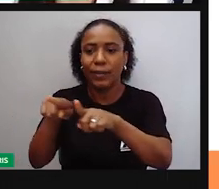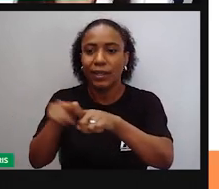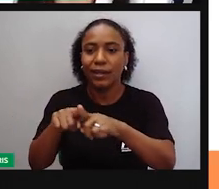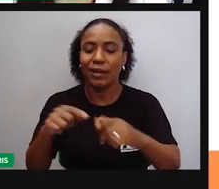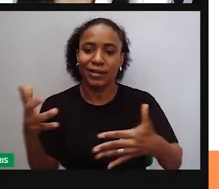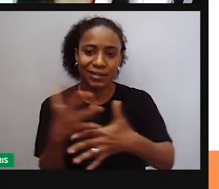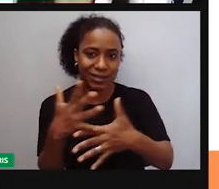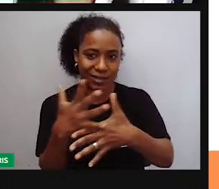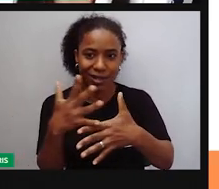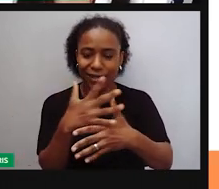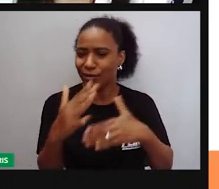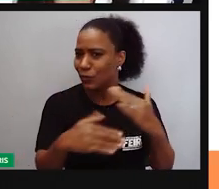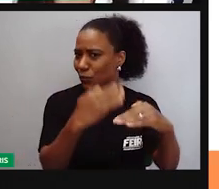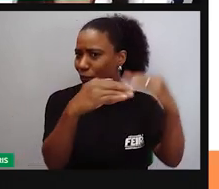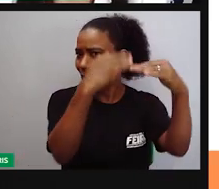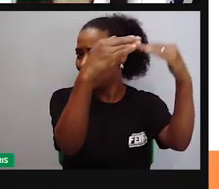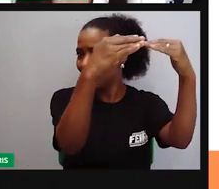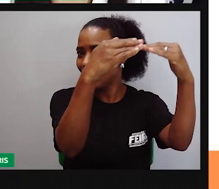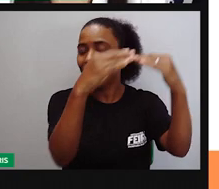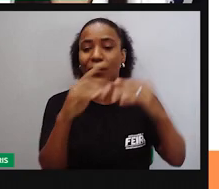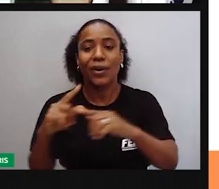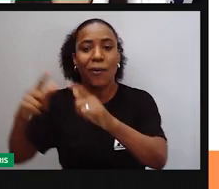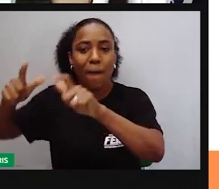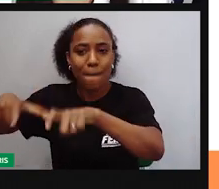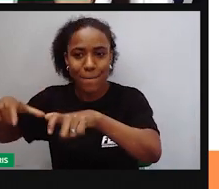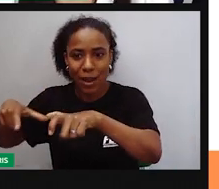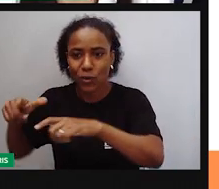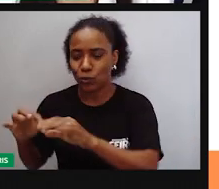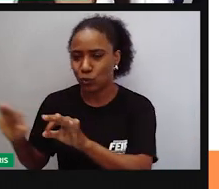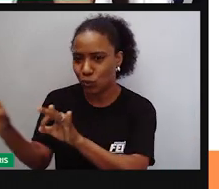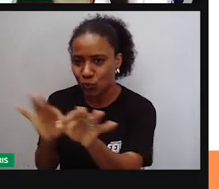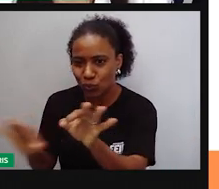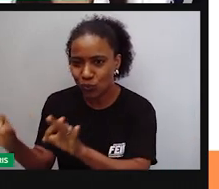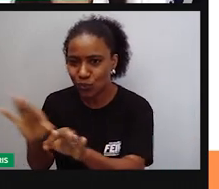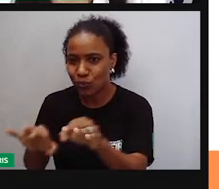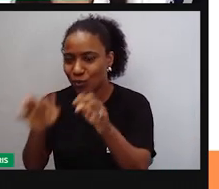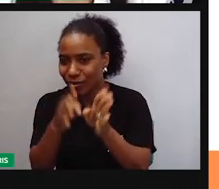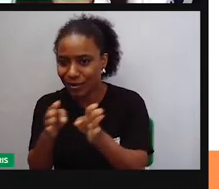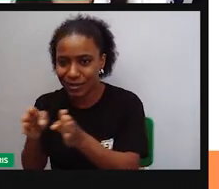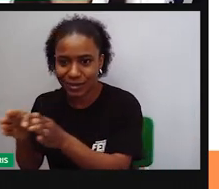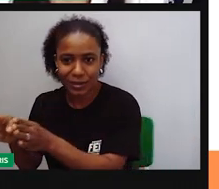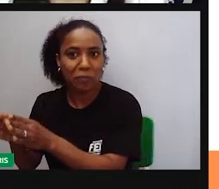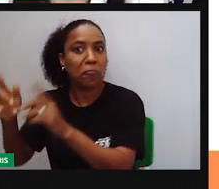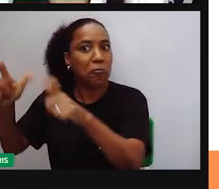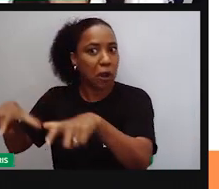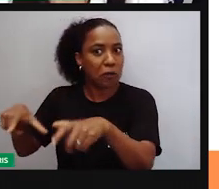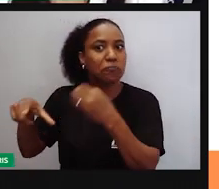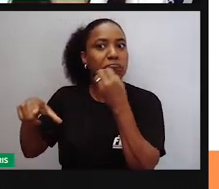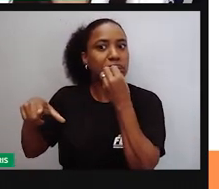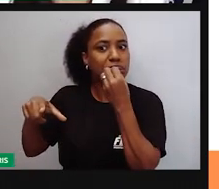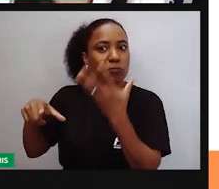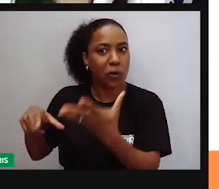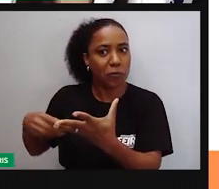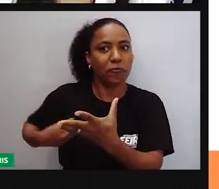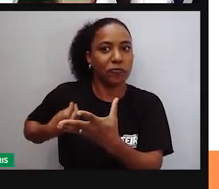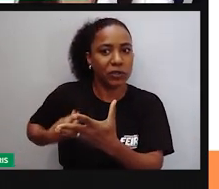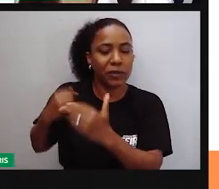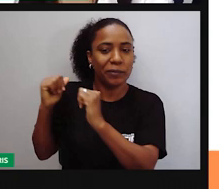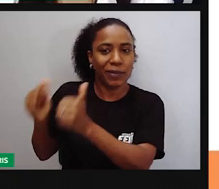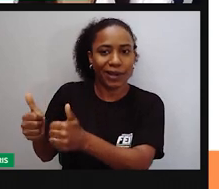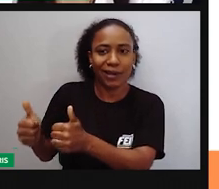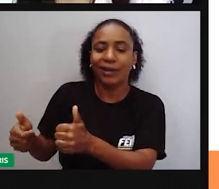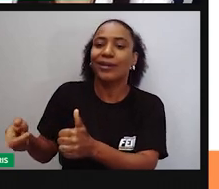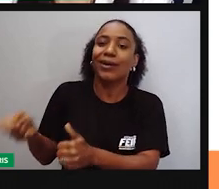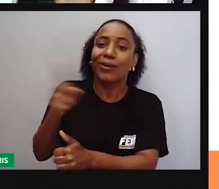o bairro aí é favorecido em relação a melhorar as condições de vida dos seus moradores. Isso também influencia